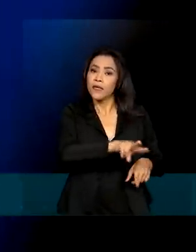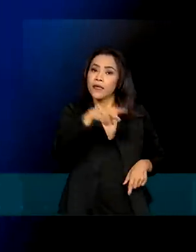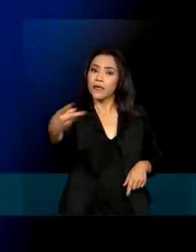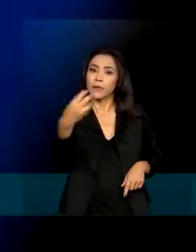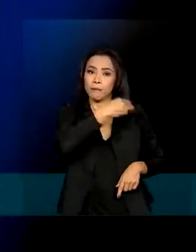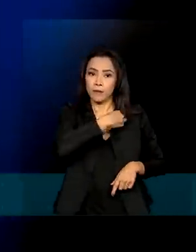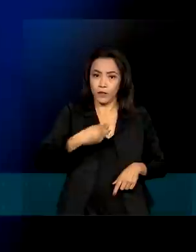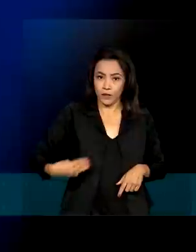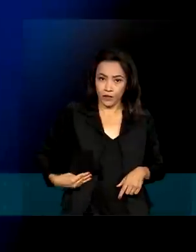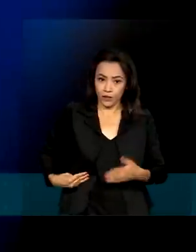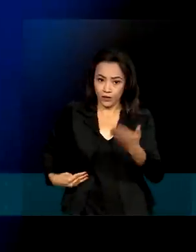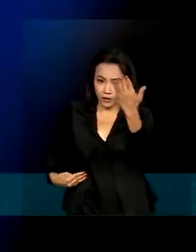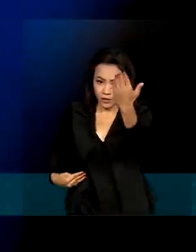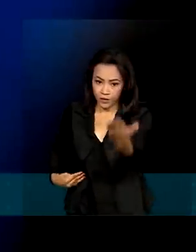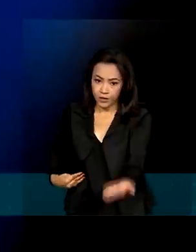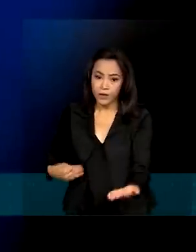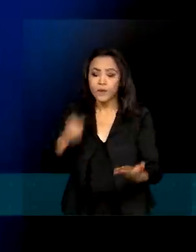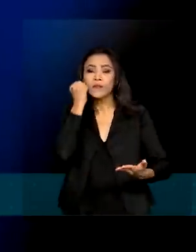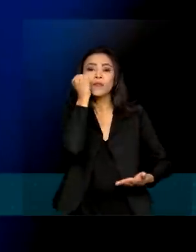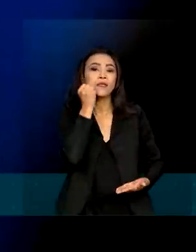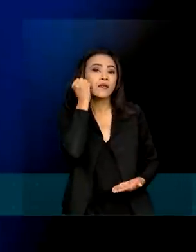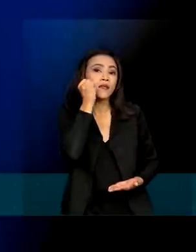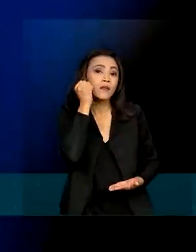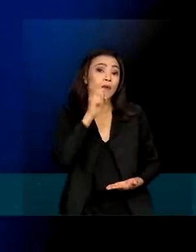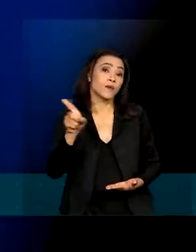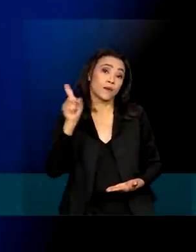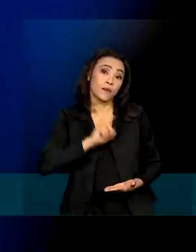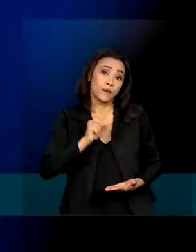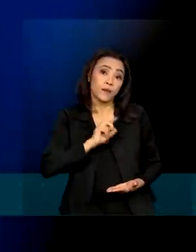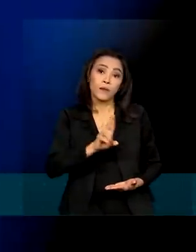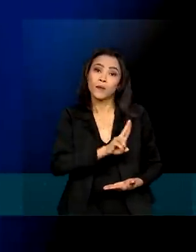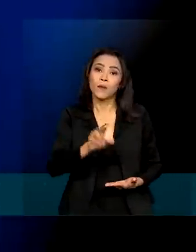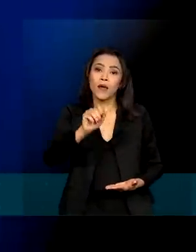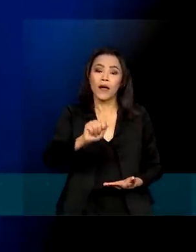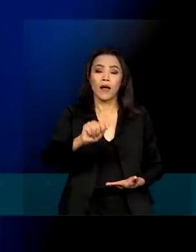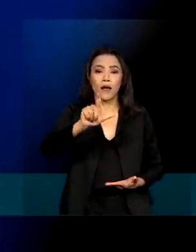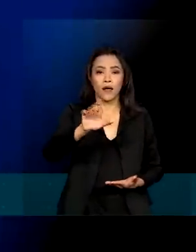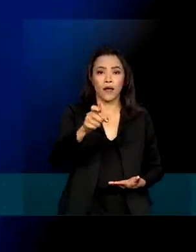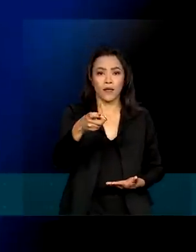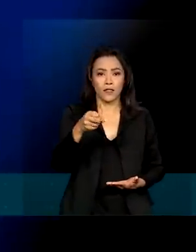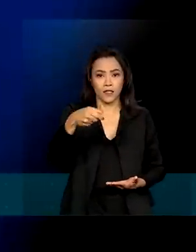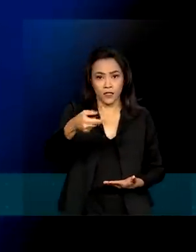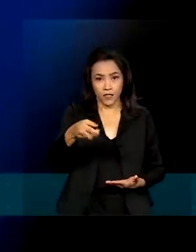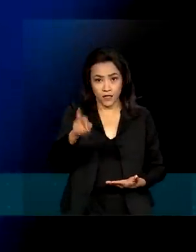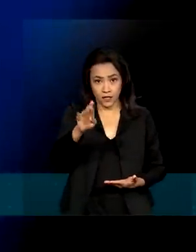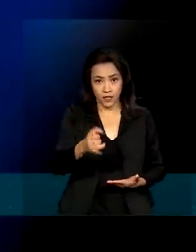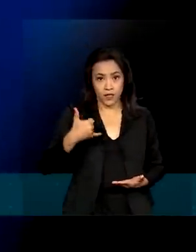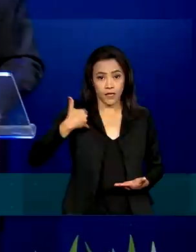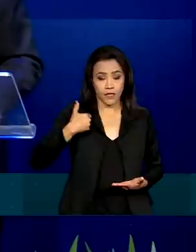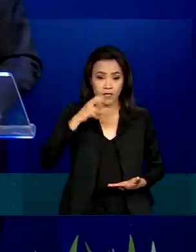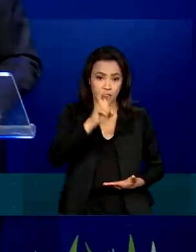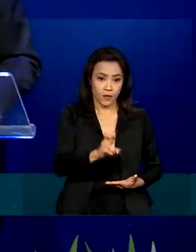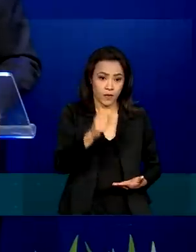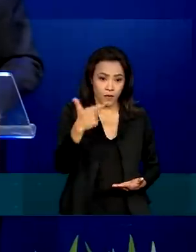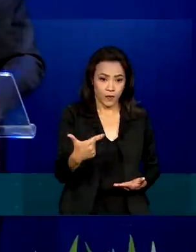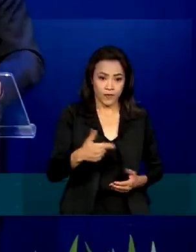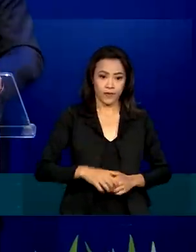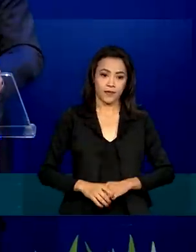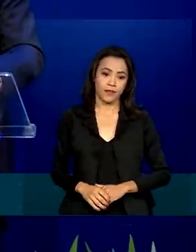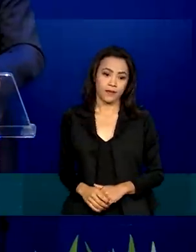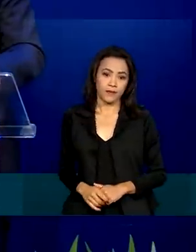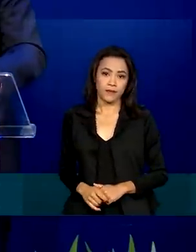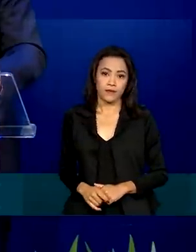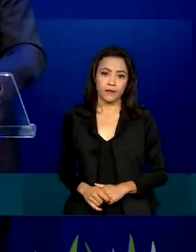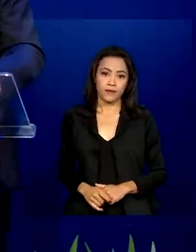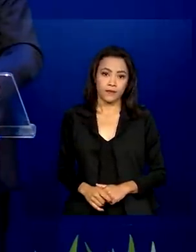Minas e Energia, o senador mineiro Alexandre Silveira, de 52 anos. É uma das áreas